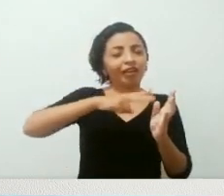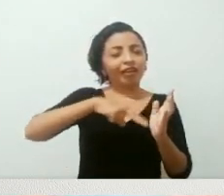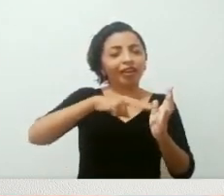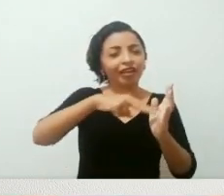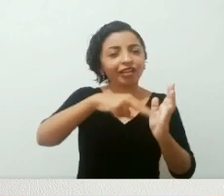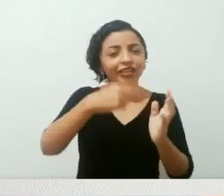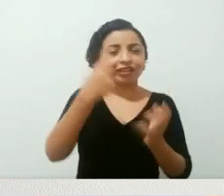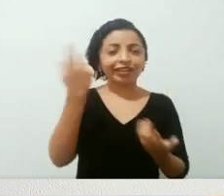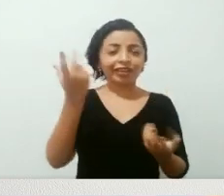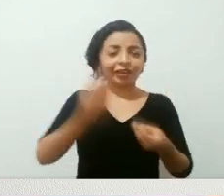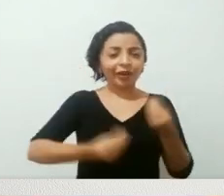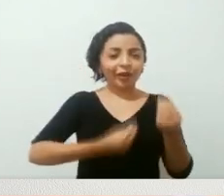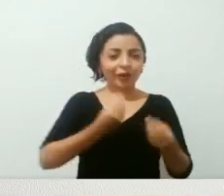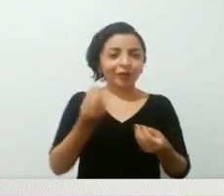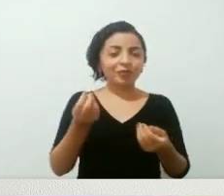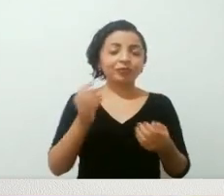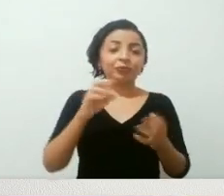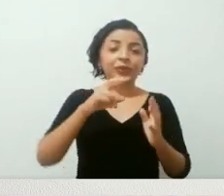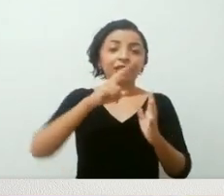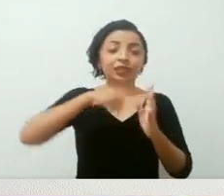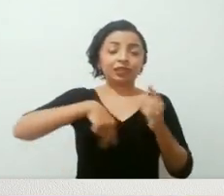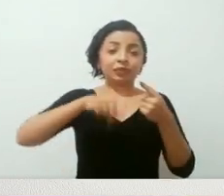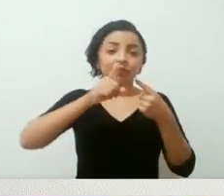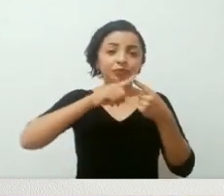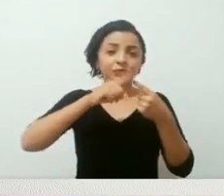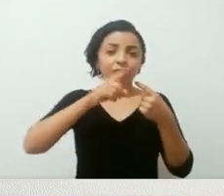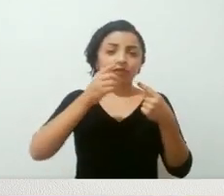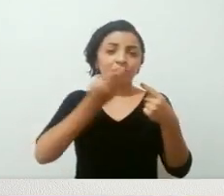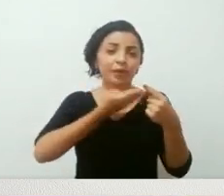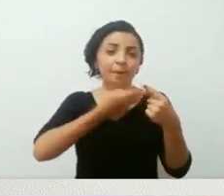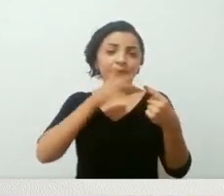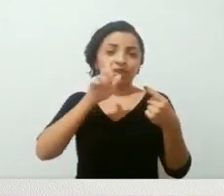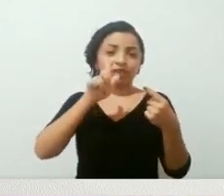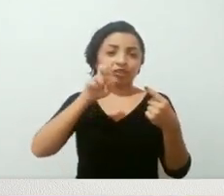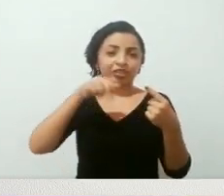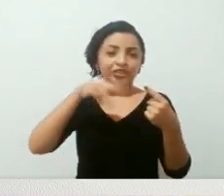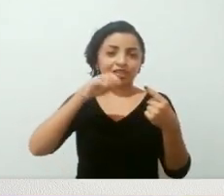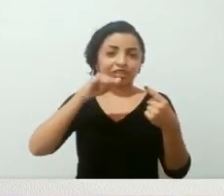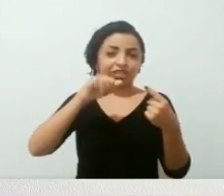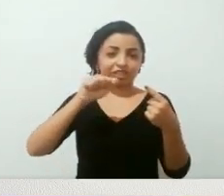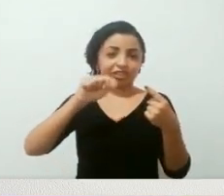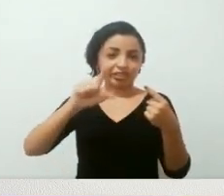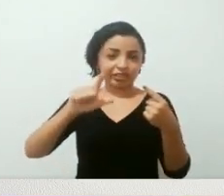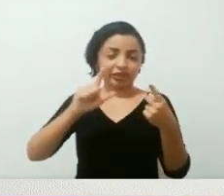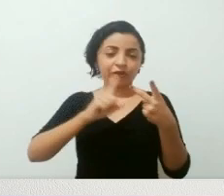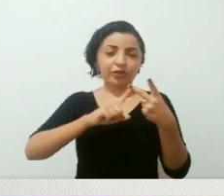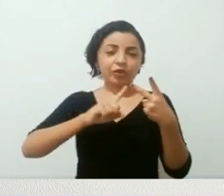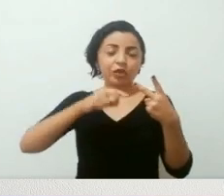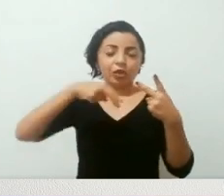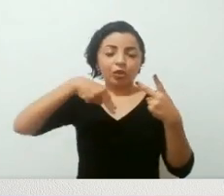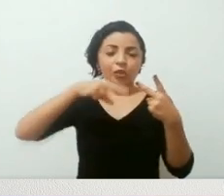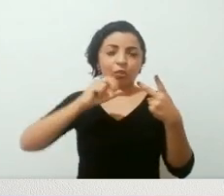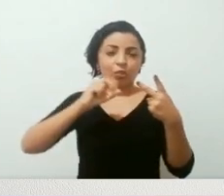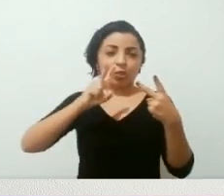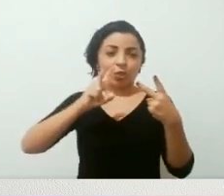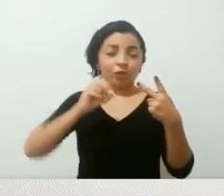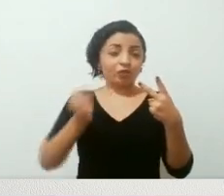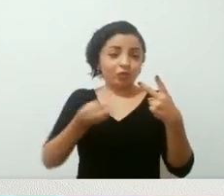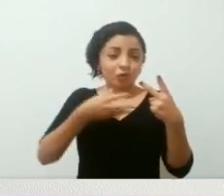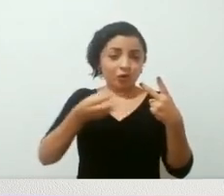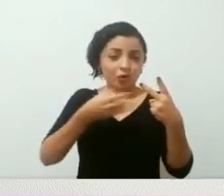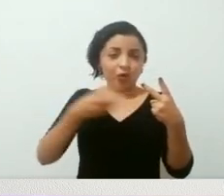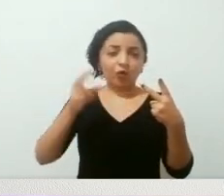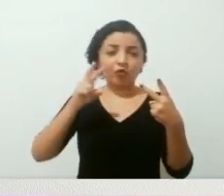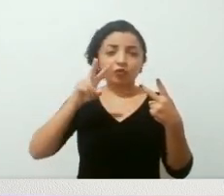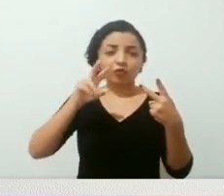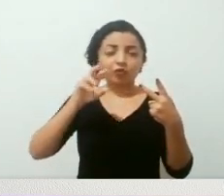enquanto eu leio o livro que eu fiz na Amiga Genial, que o primeiro volume, e fiz na história do novo sobrenome, que é o segundo